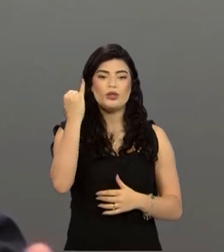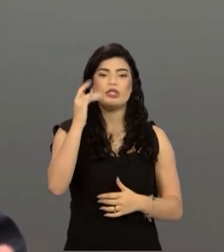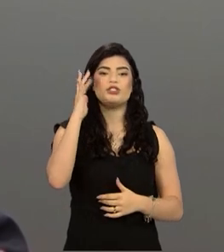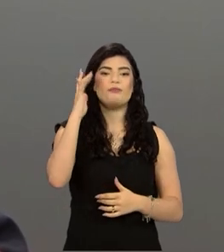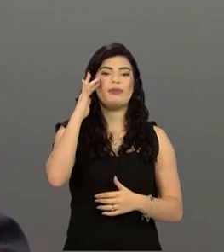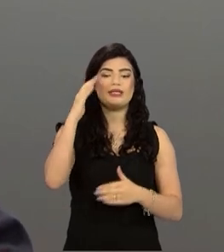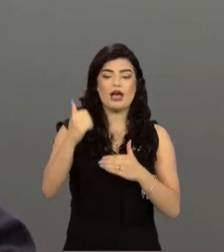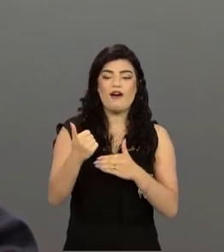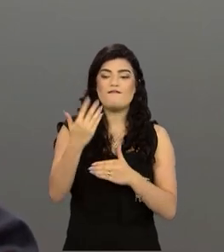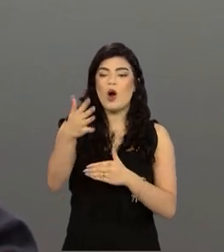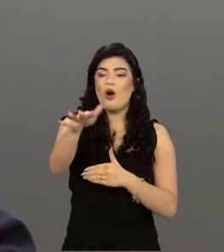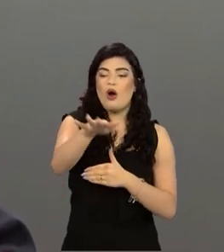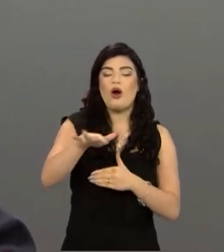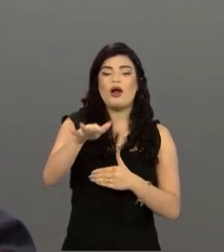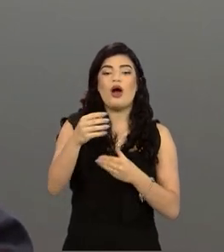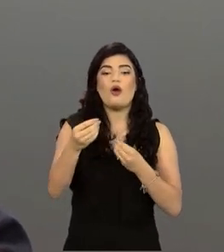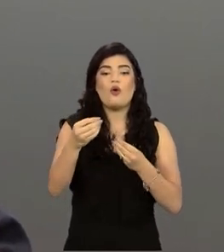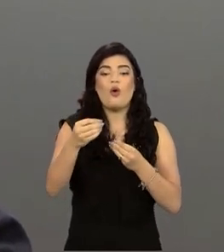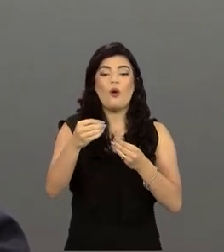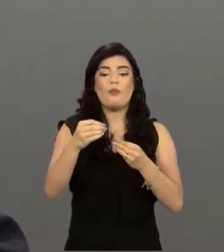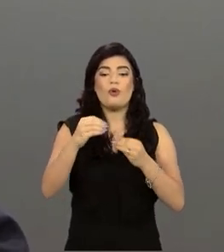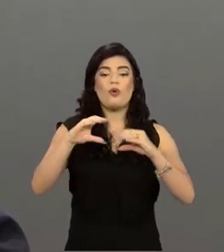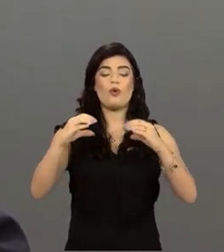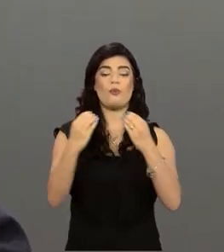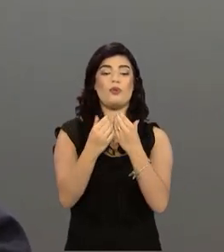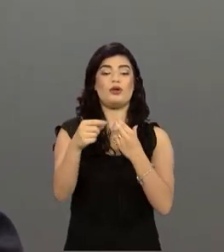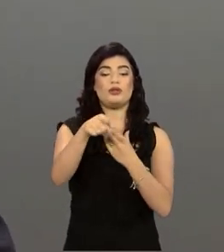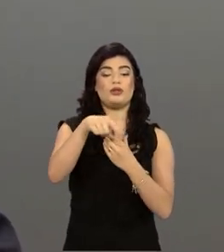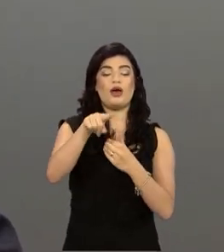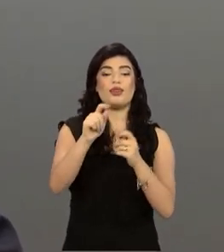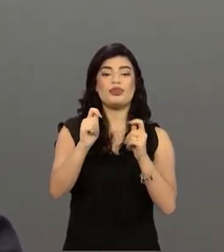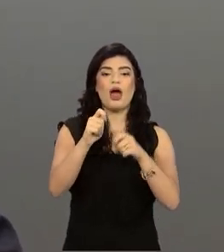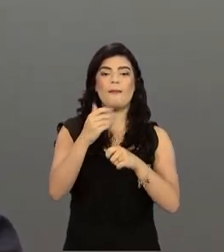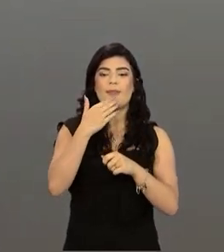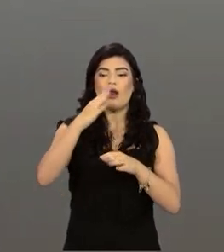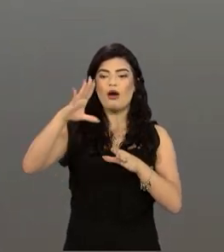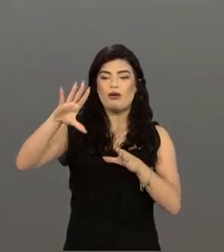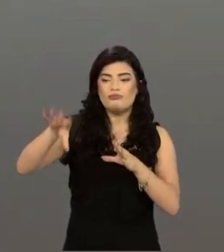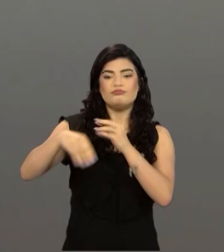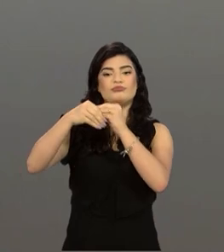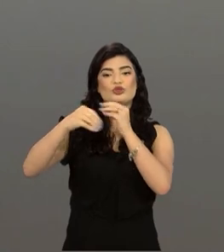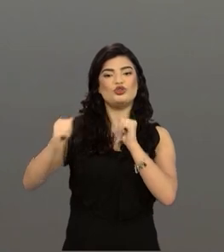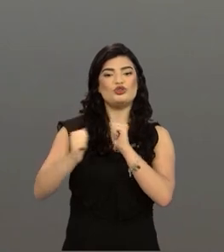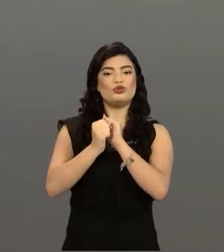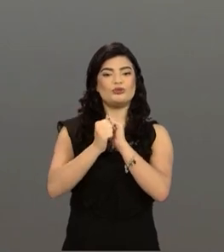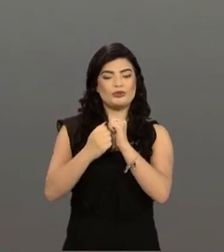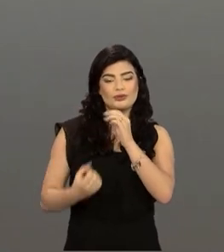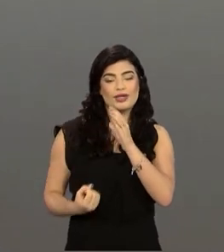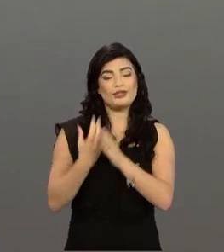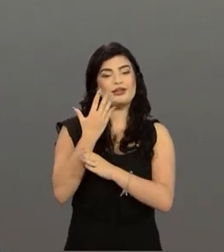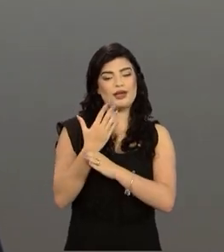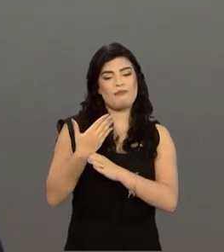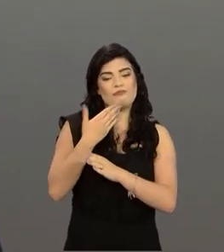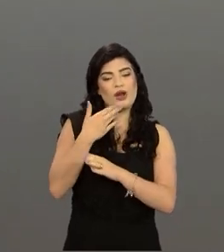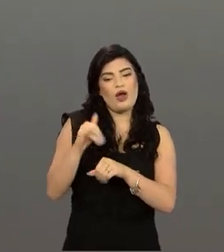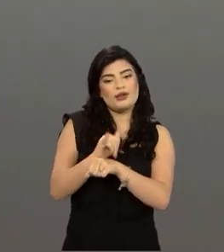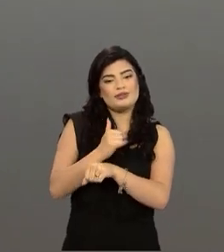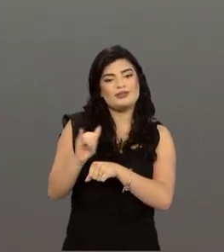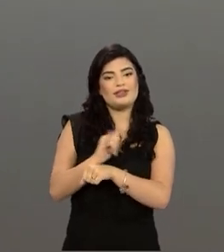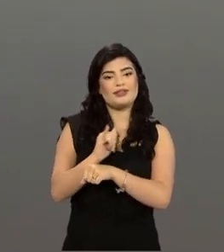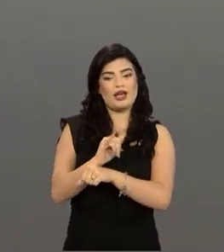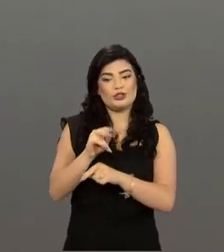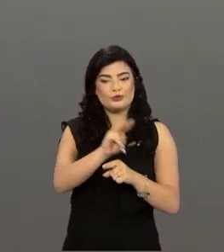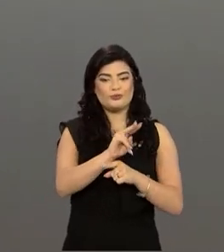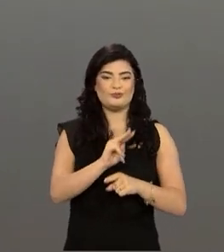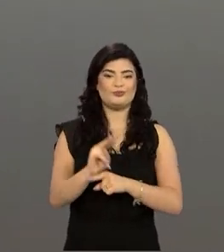de que forma essa comunidade do entorno pode se integrar às estratégias de conservação. E uma delas é